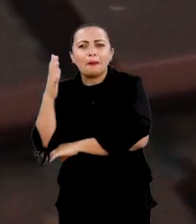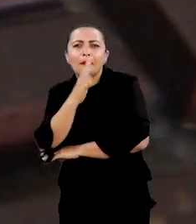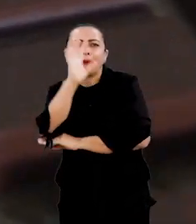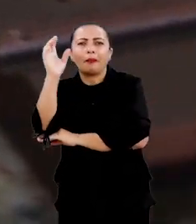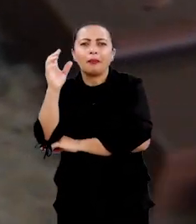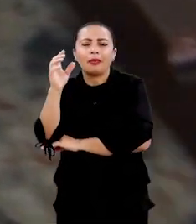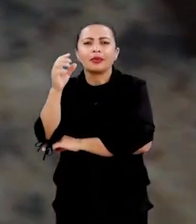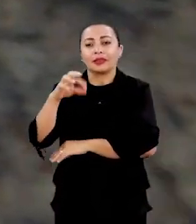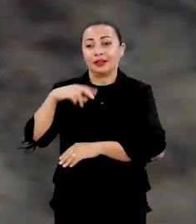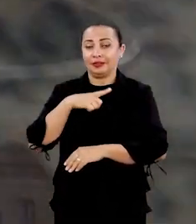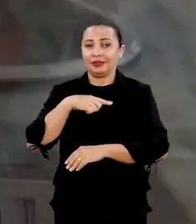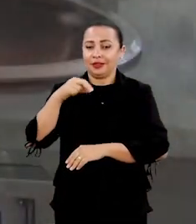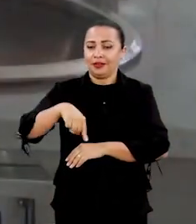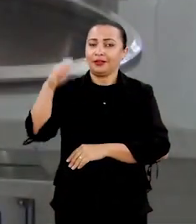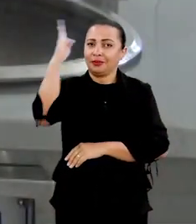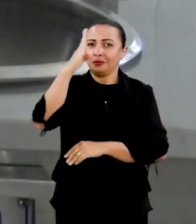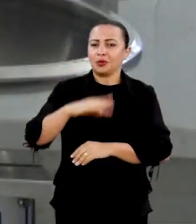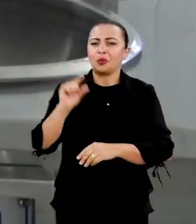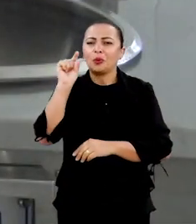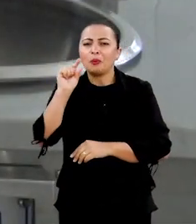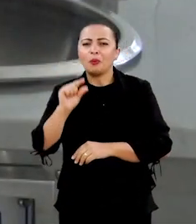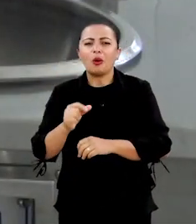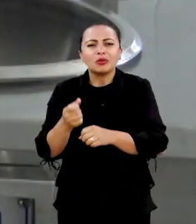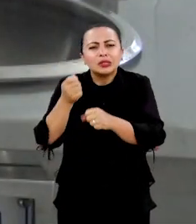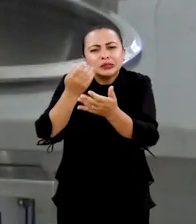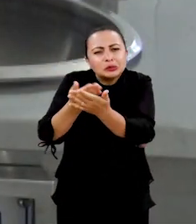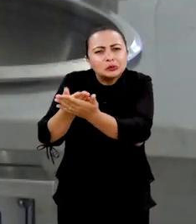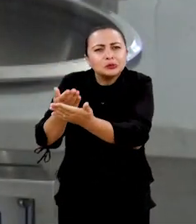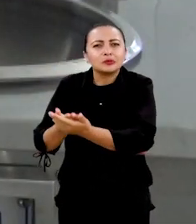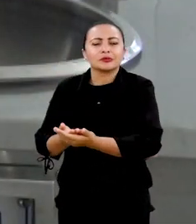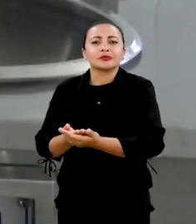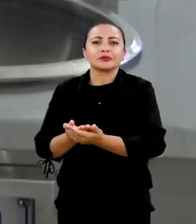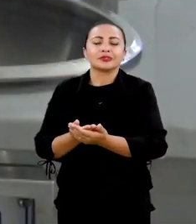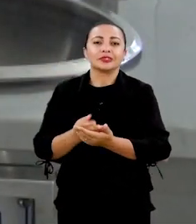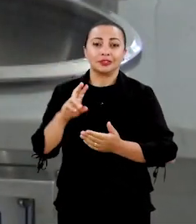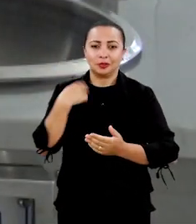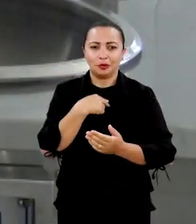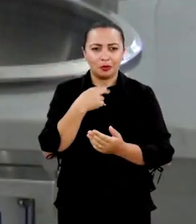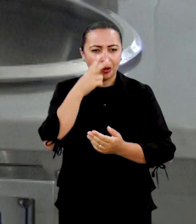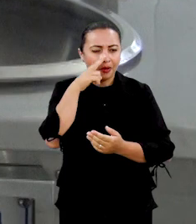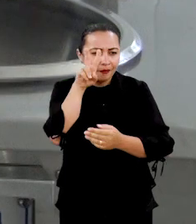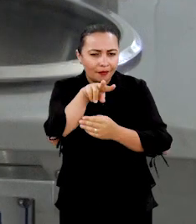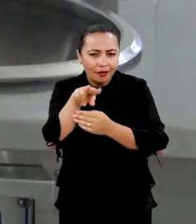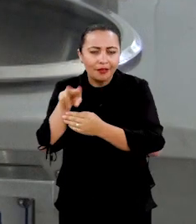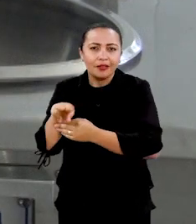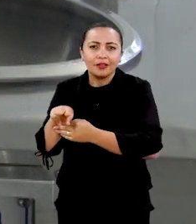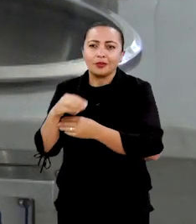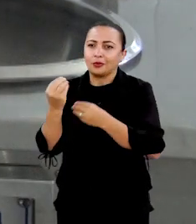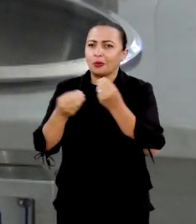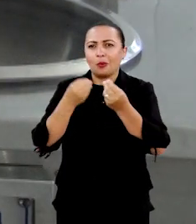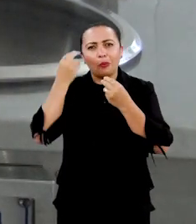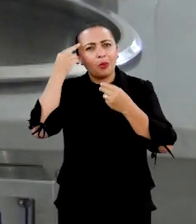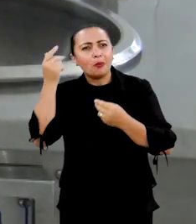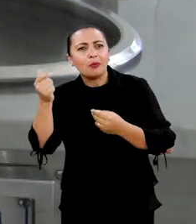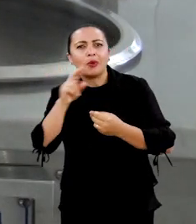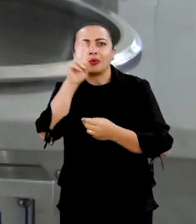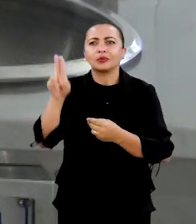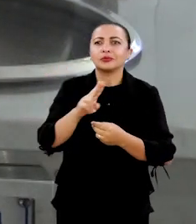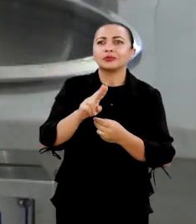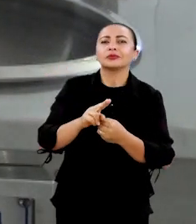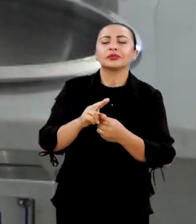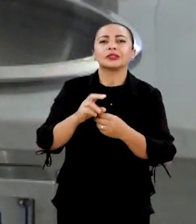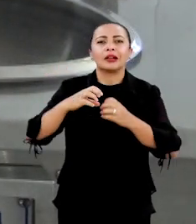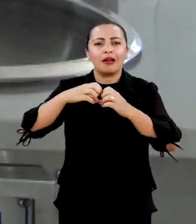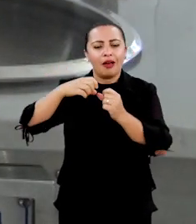plantas nativas que nós temos atualmente no Brasil, que poucas delas são exploradas. A gente vê de forma comum